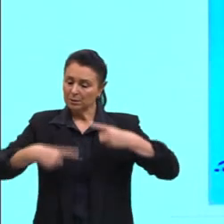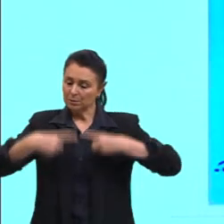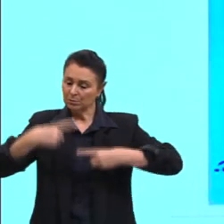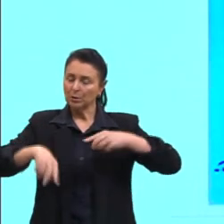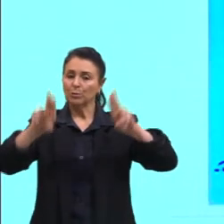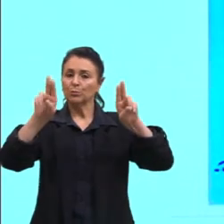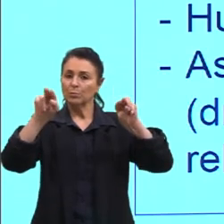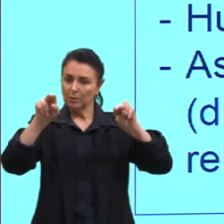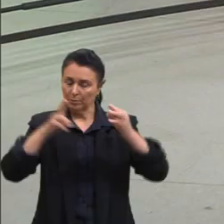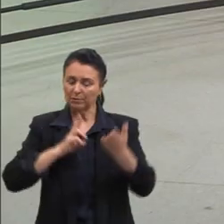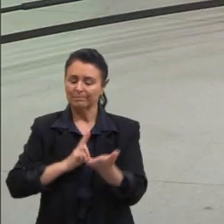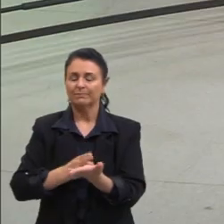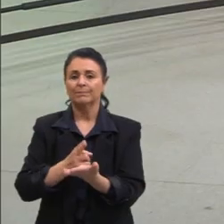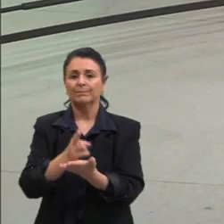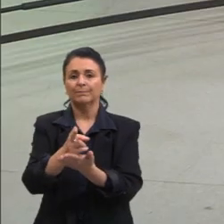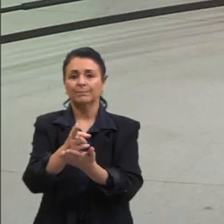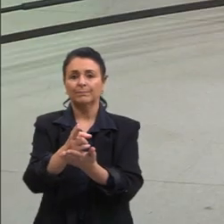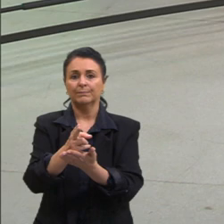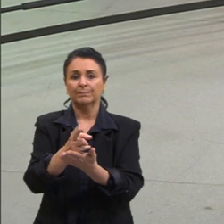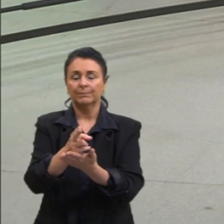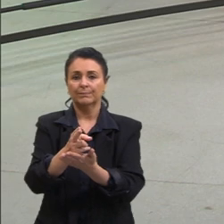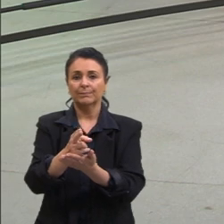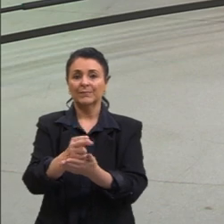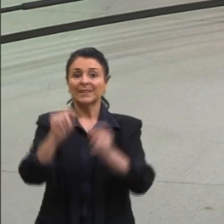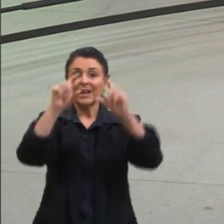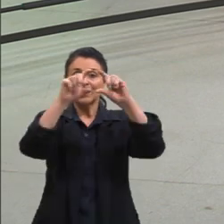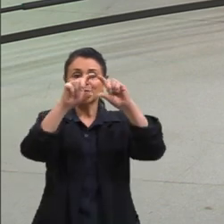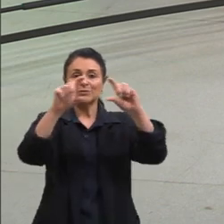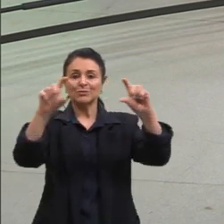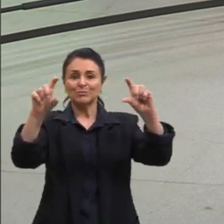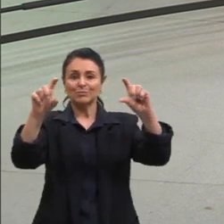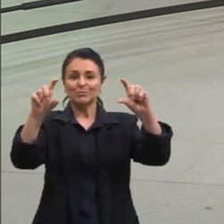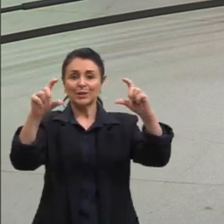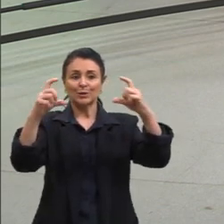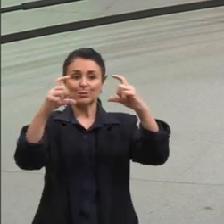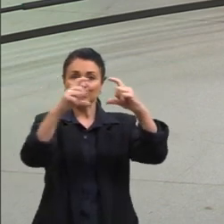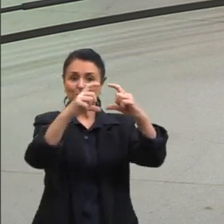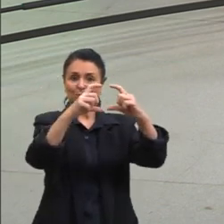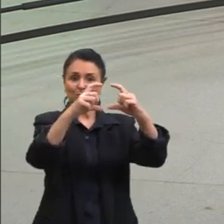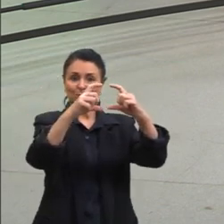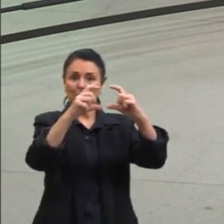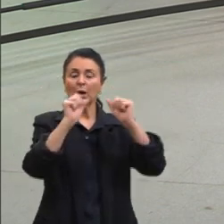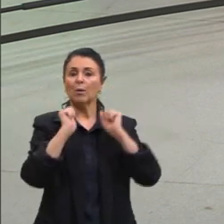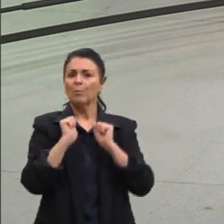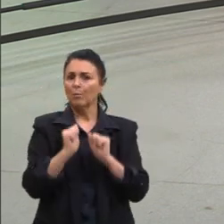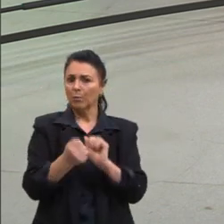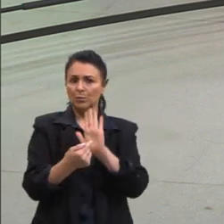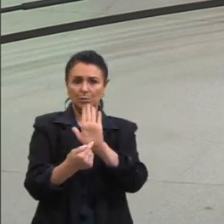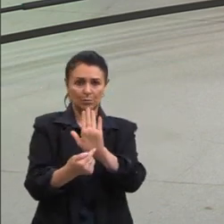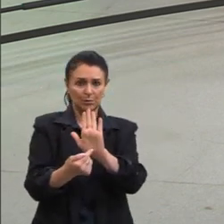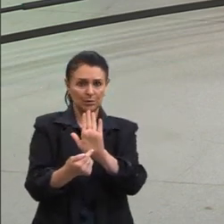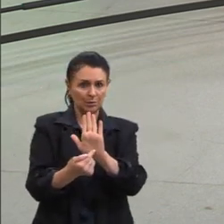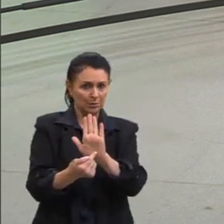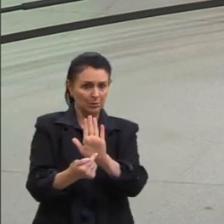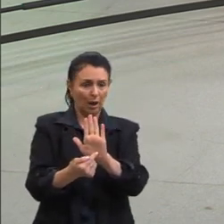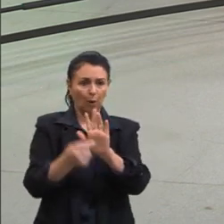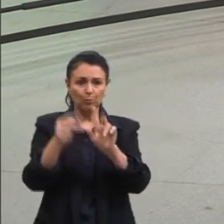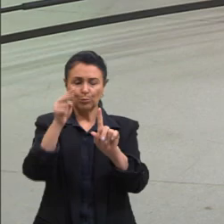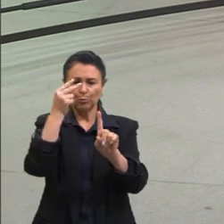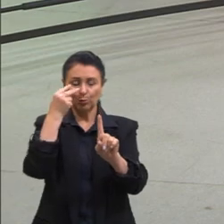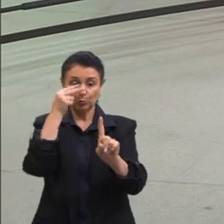tempo. Tá bom? E as tirinhas e quadrinhos. Podem ou não apresentar um ponto de vista